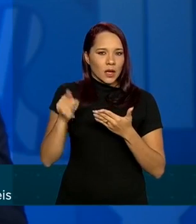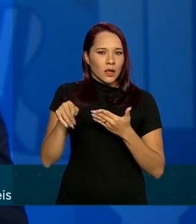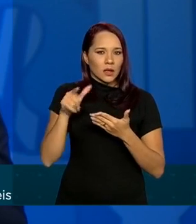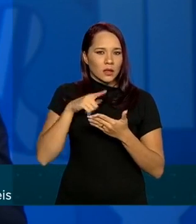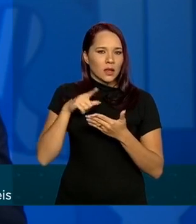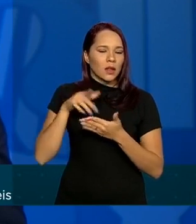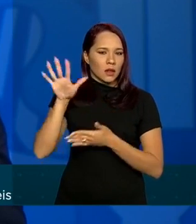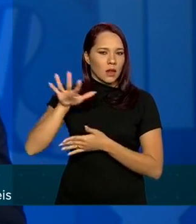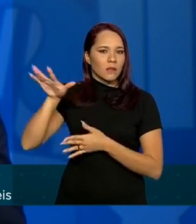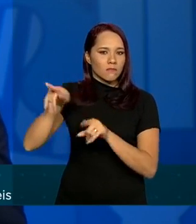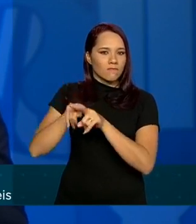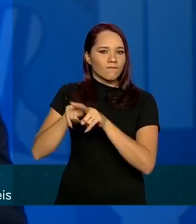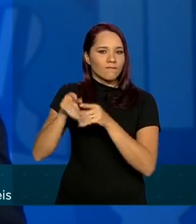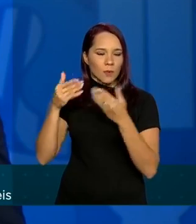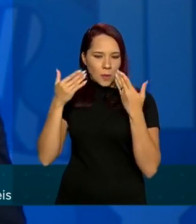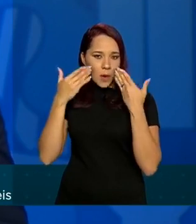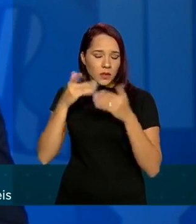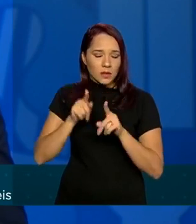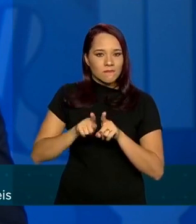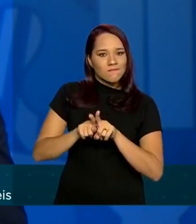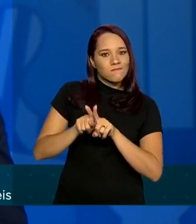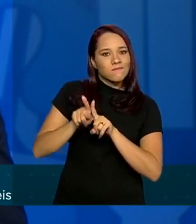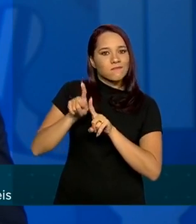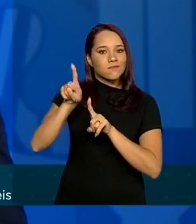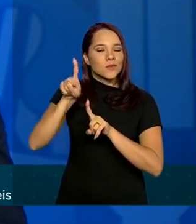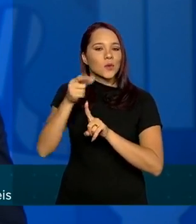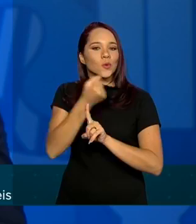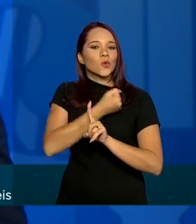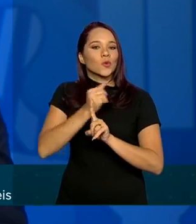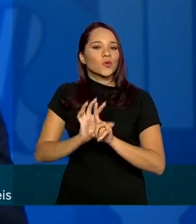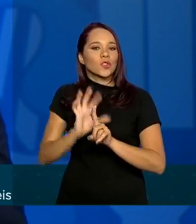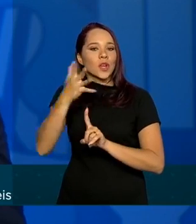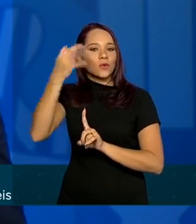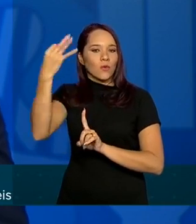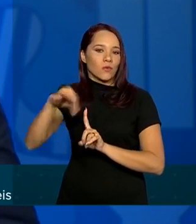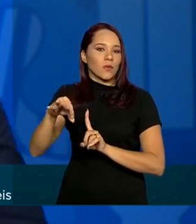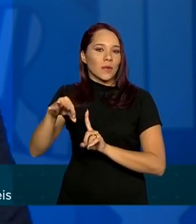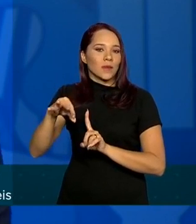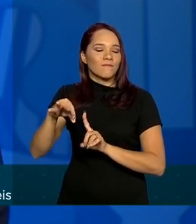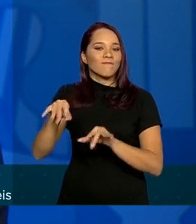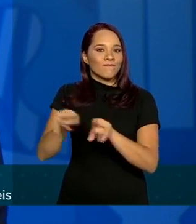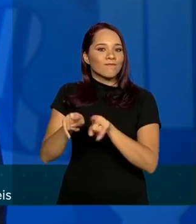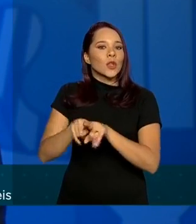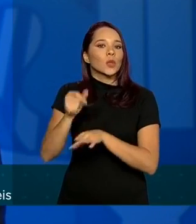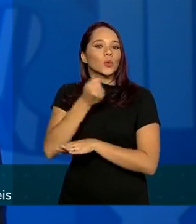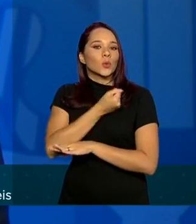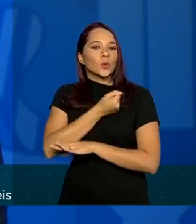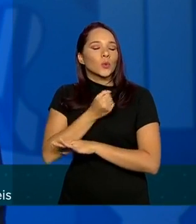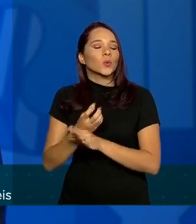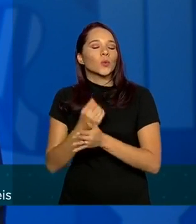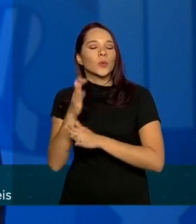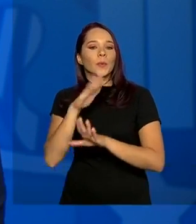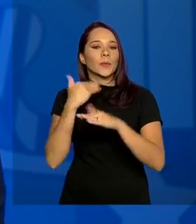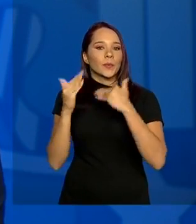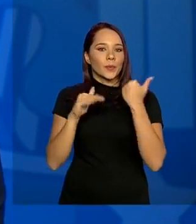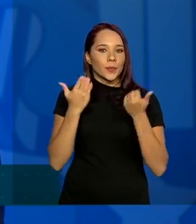sudeste também apresentava um aumento no número de casos confirmados e também no número de óbitos.